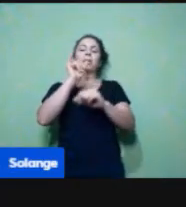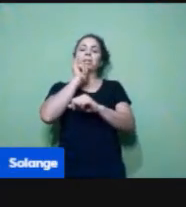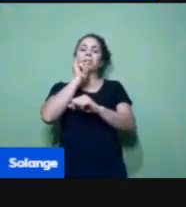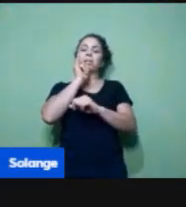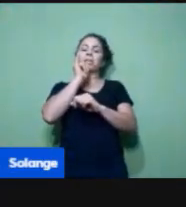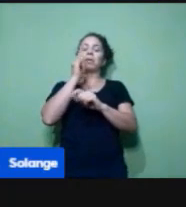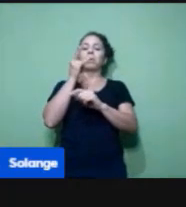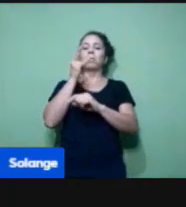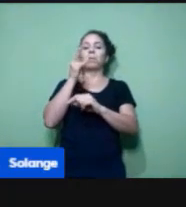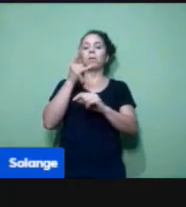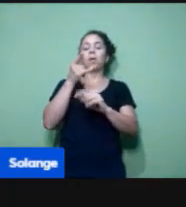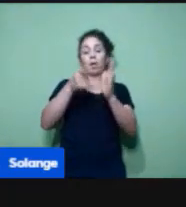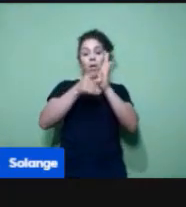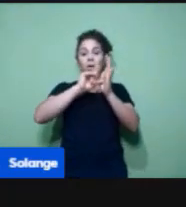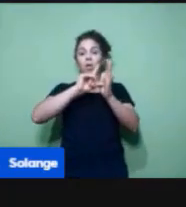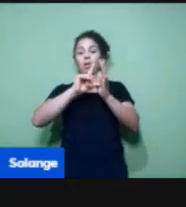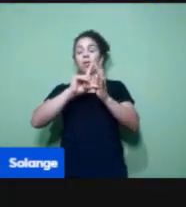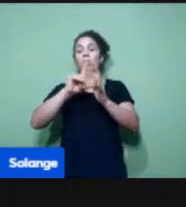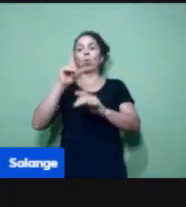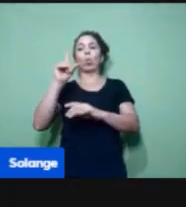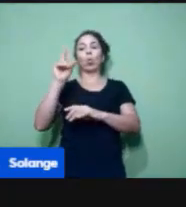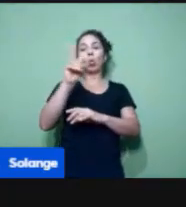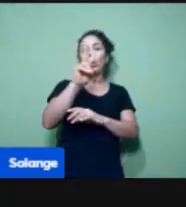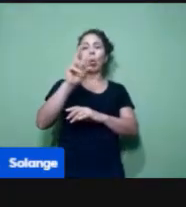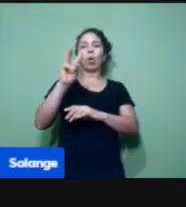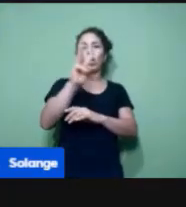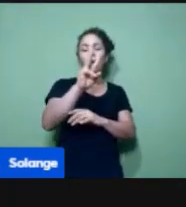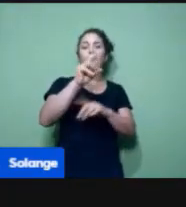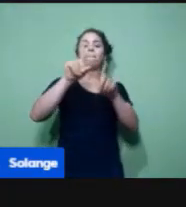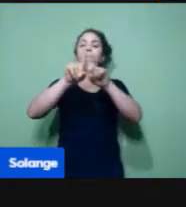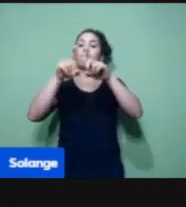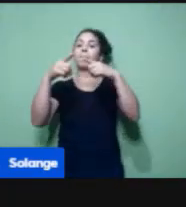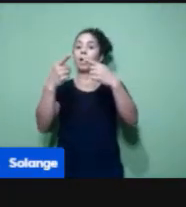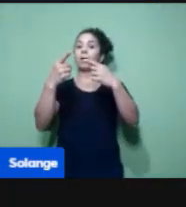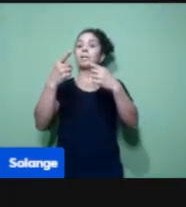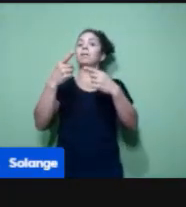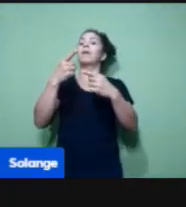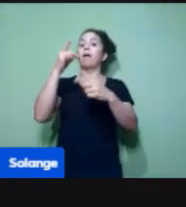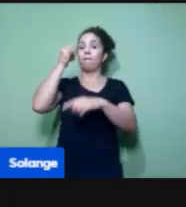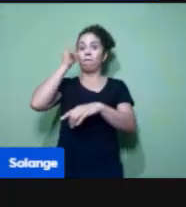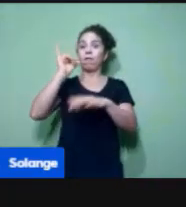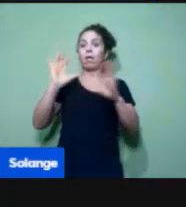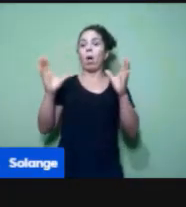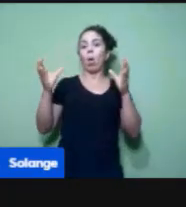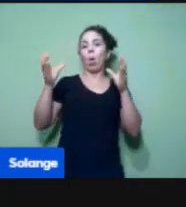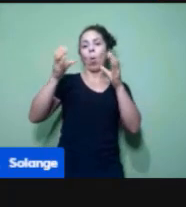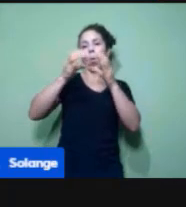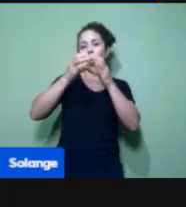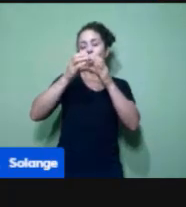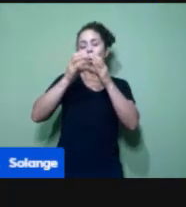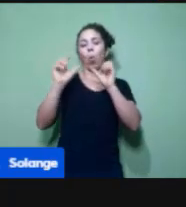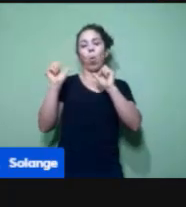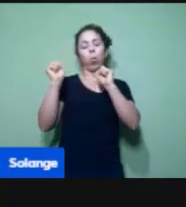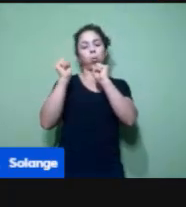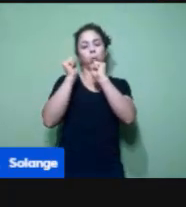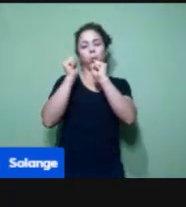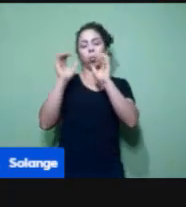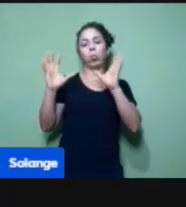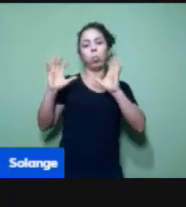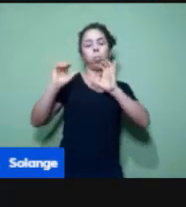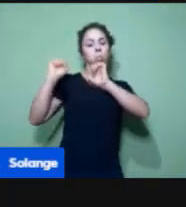vão ao banheiro. Agora, para evitar essa aglomeração, vai ter que ir um de cada vez. Então, vai um menino, vai uma menina,